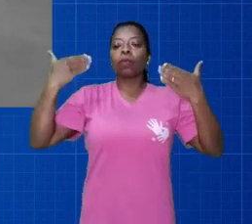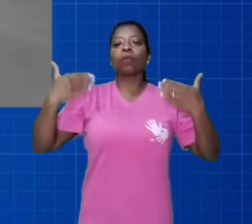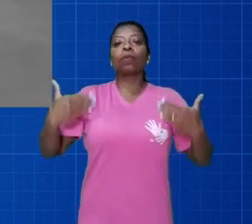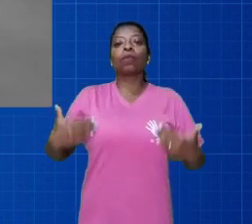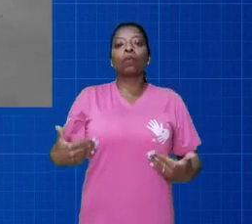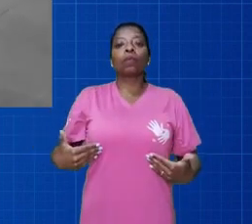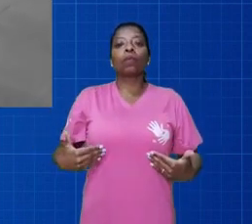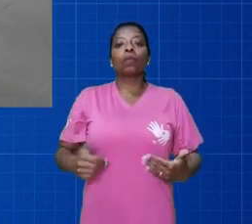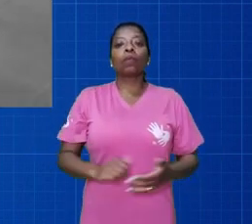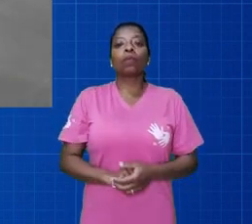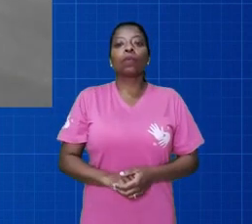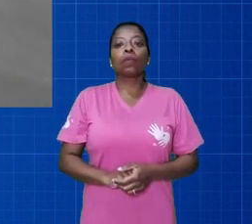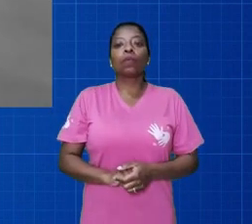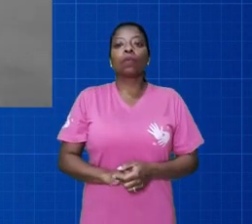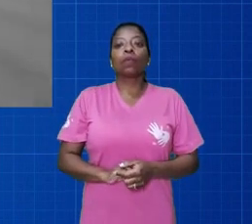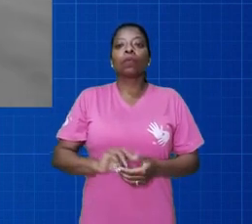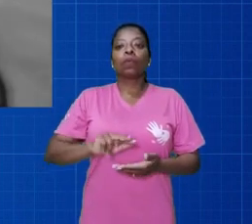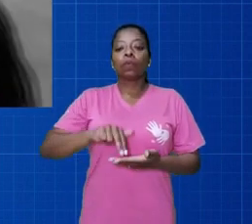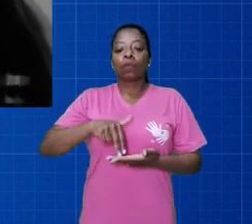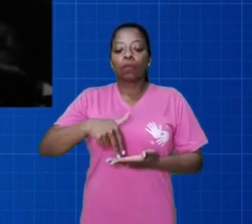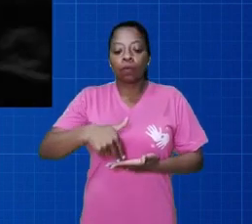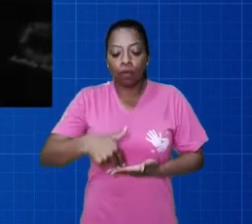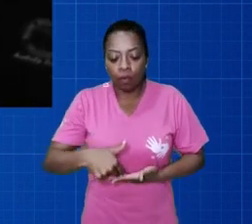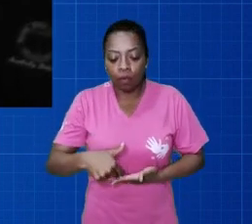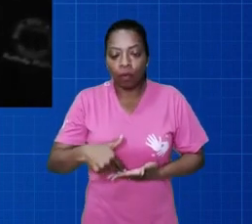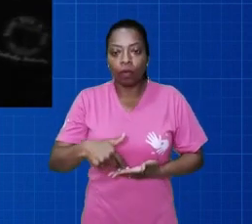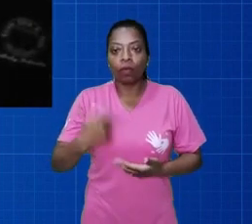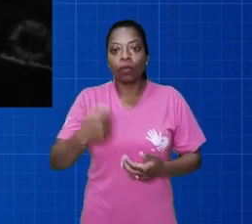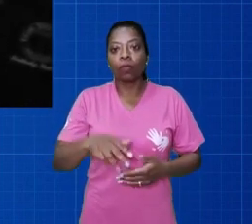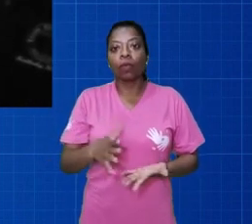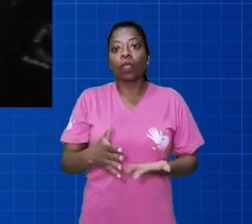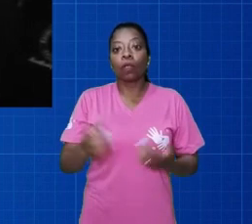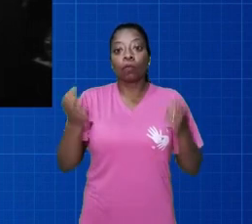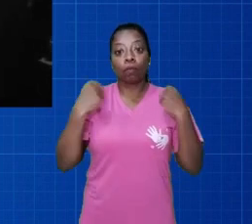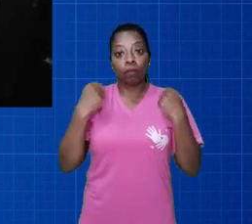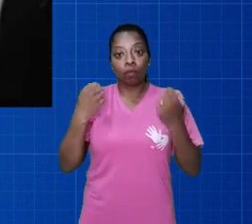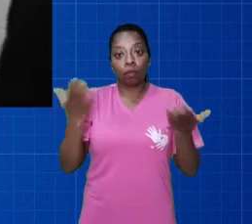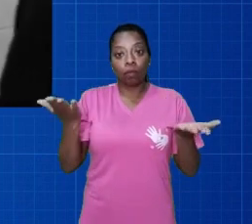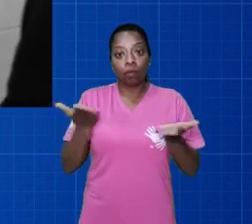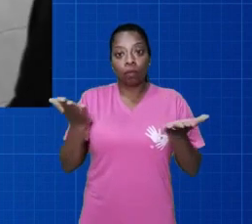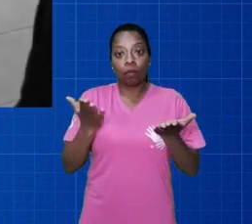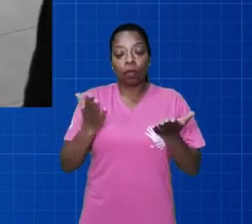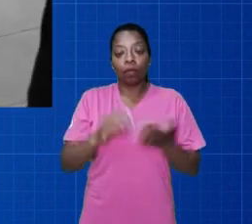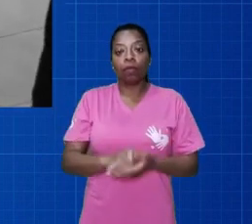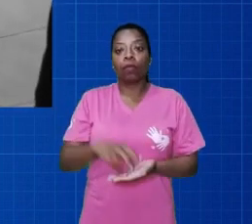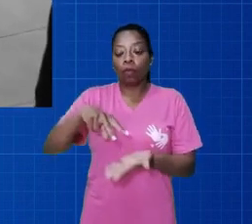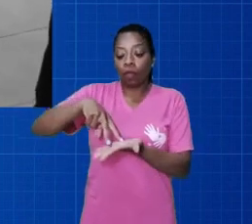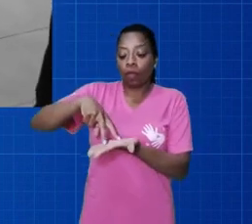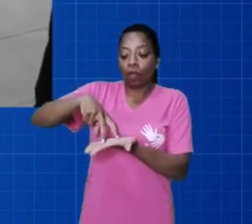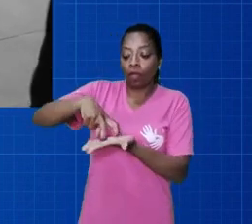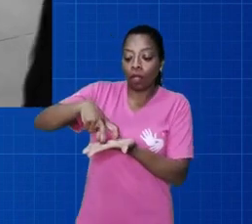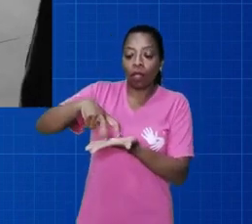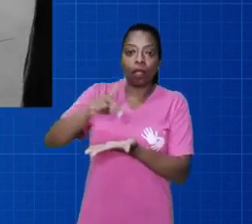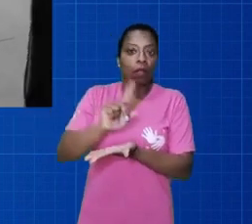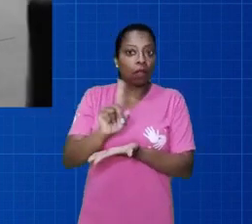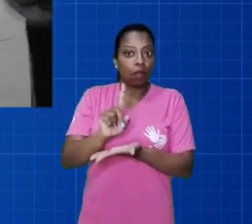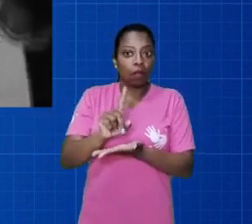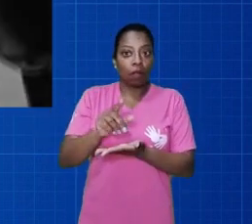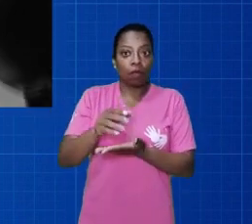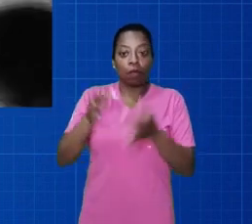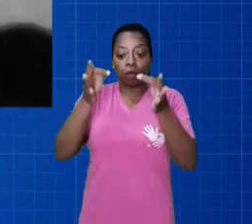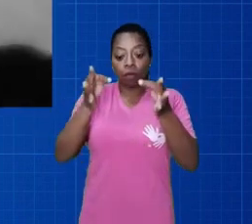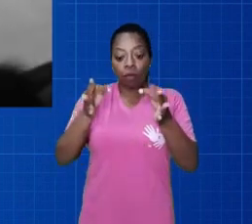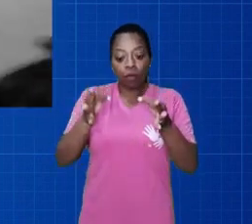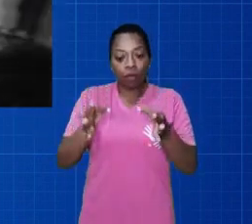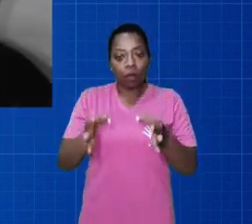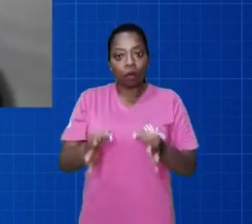junta os pezinhos, coluna reta, desce até o chão encostando os dedos das mãos lá nos dedos dos pés,